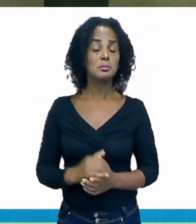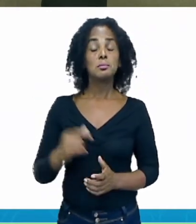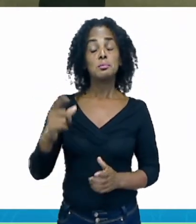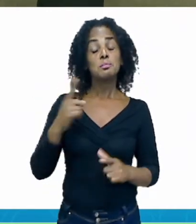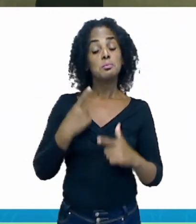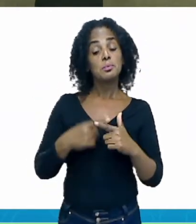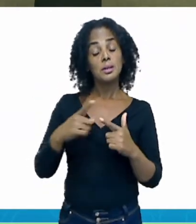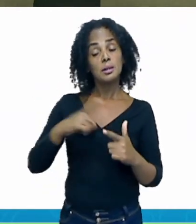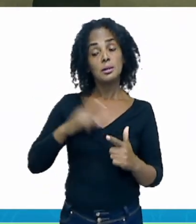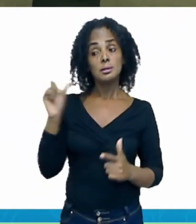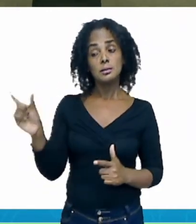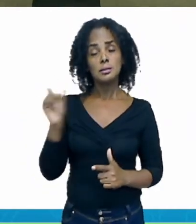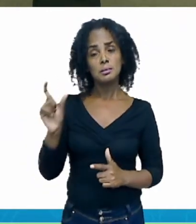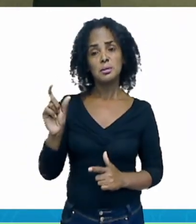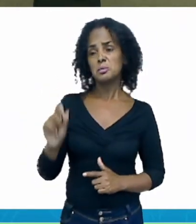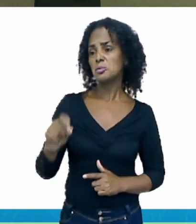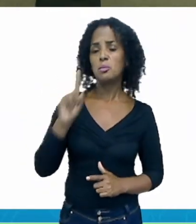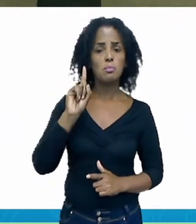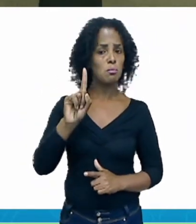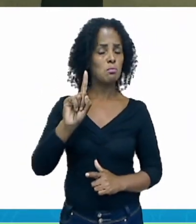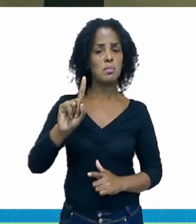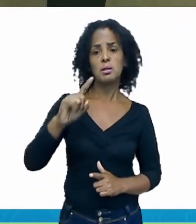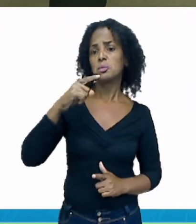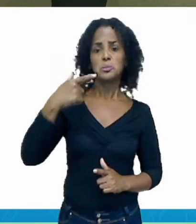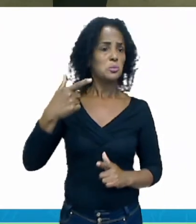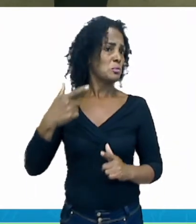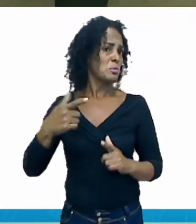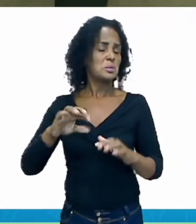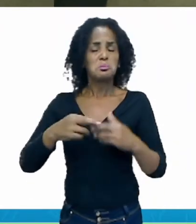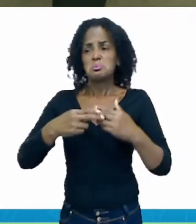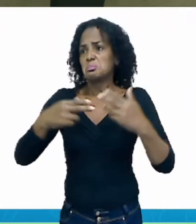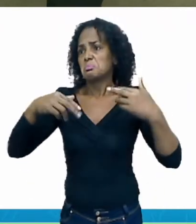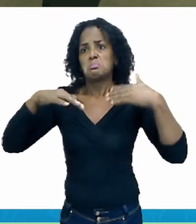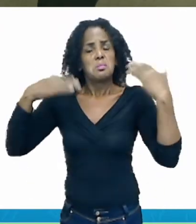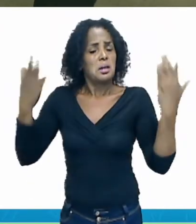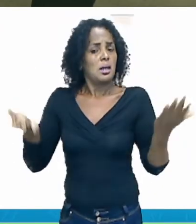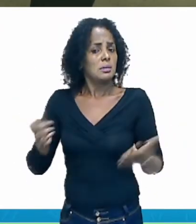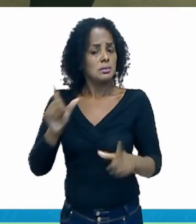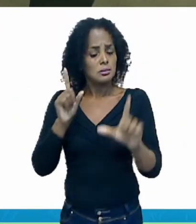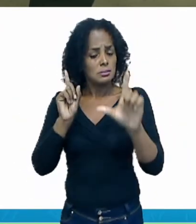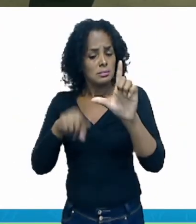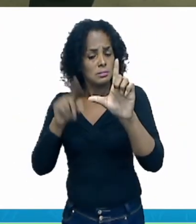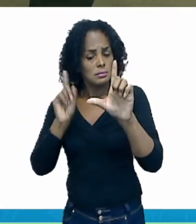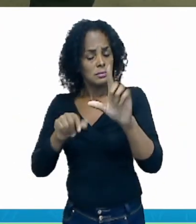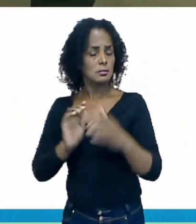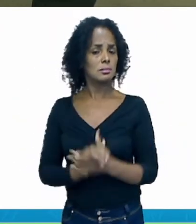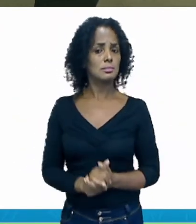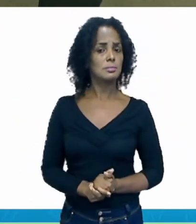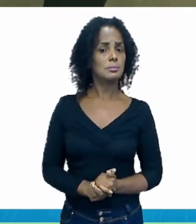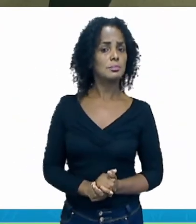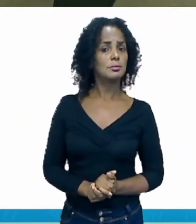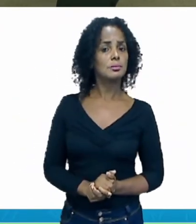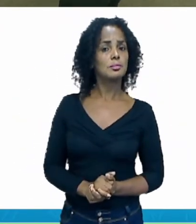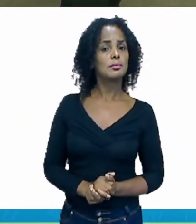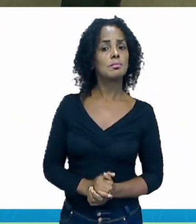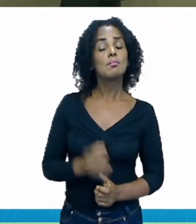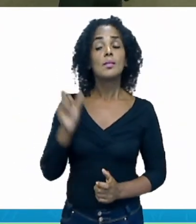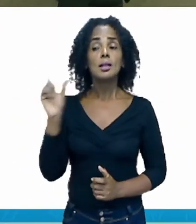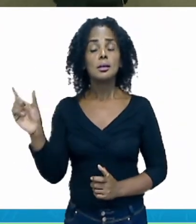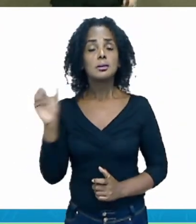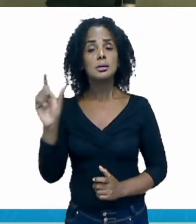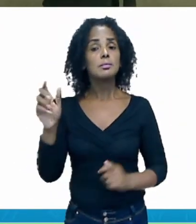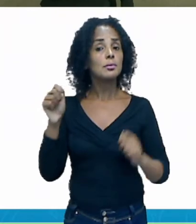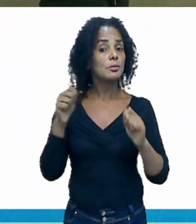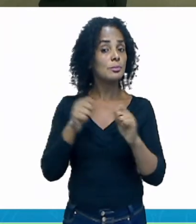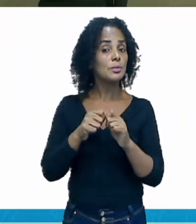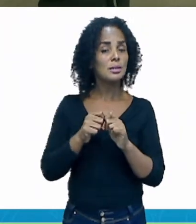com duas, com três letras. Agora a letra B. Há sílabas formadas apenas por